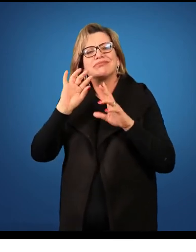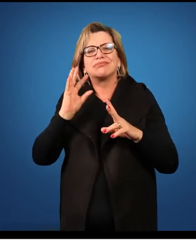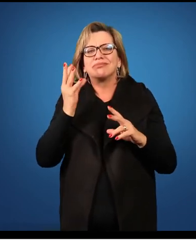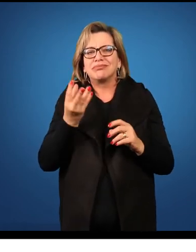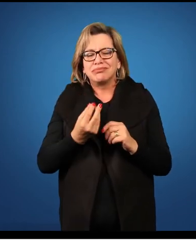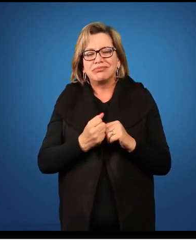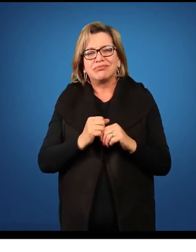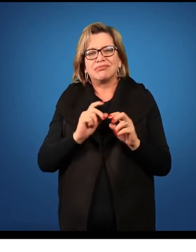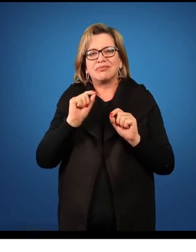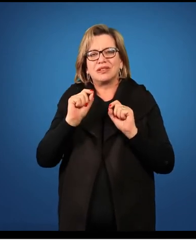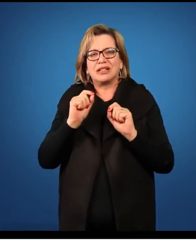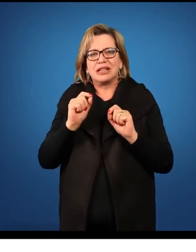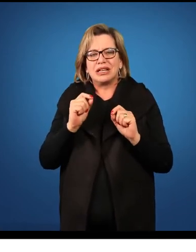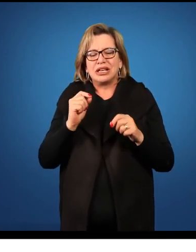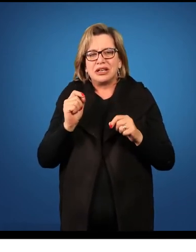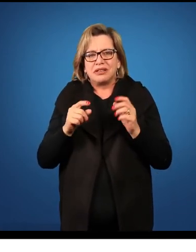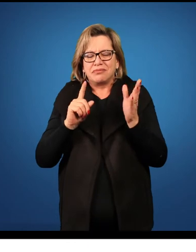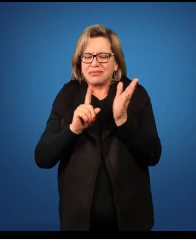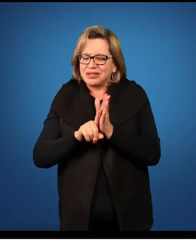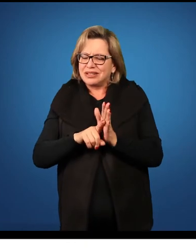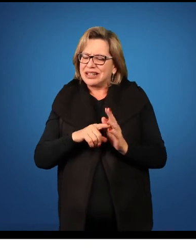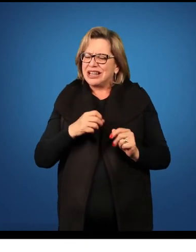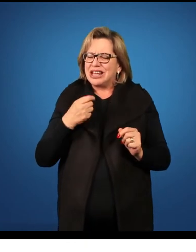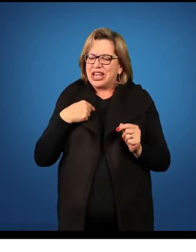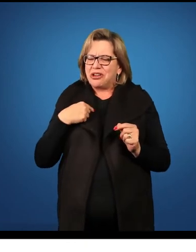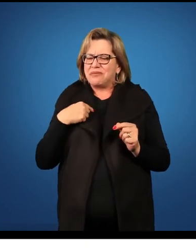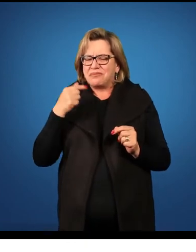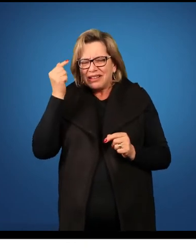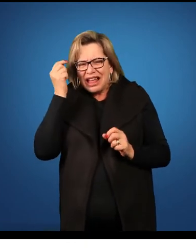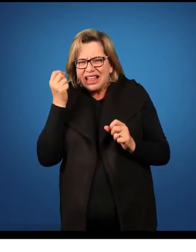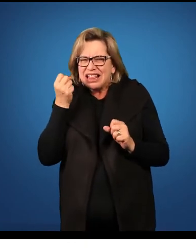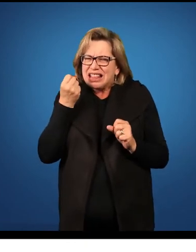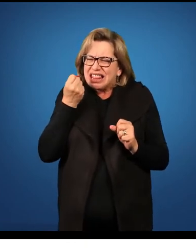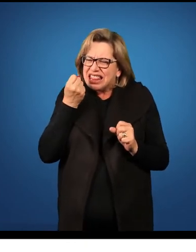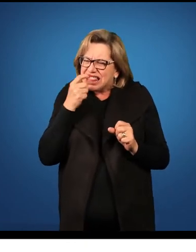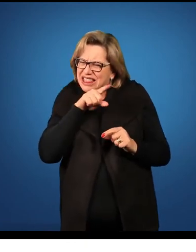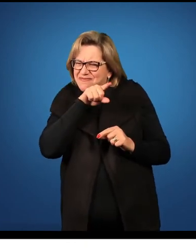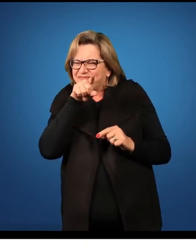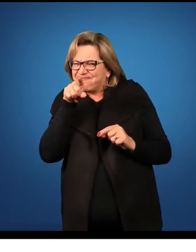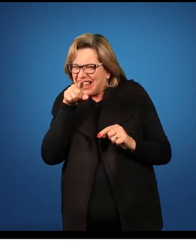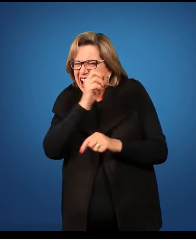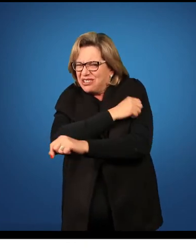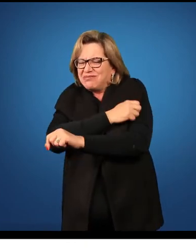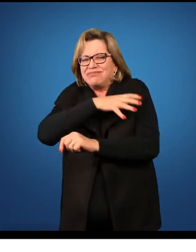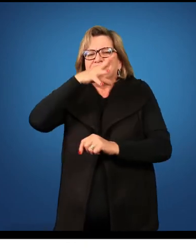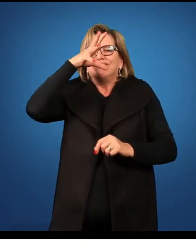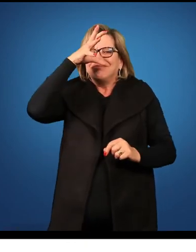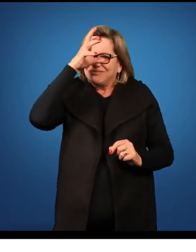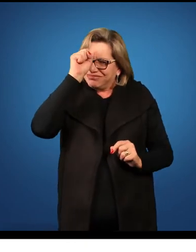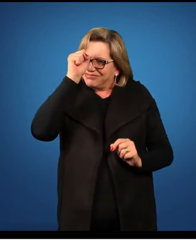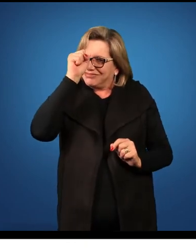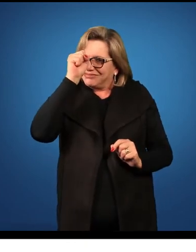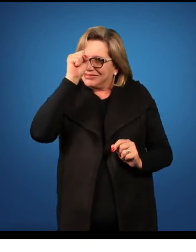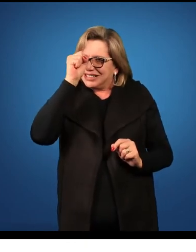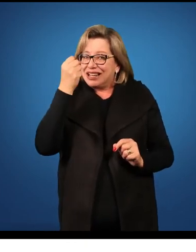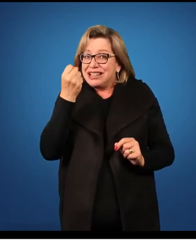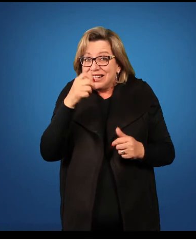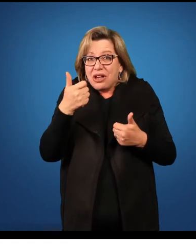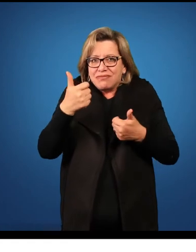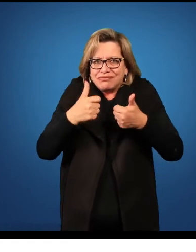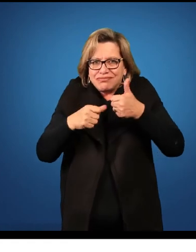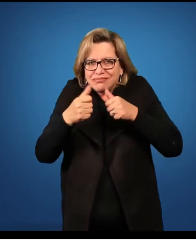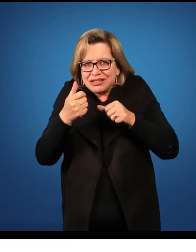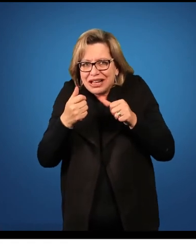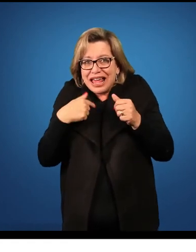nesse caso, será que os meus alunos estão aprendendo? Então, quando eu faço um processo avaliativo, eu